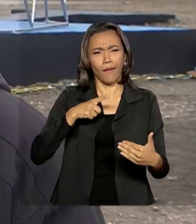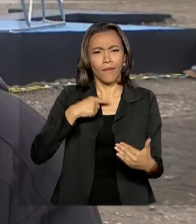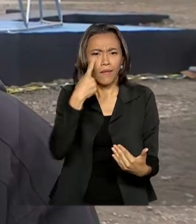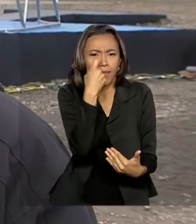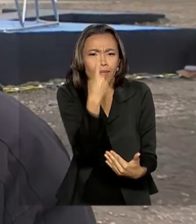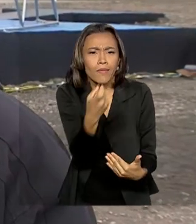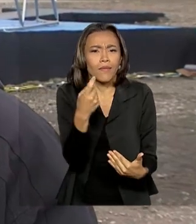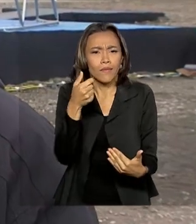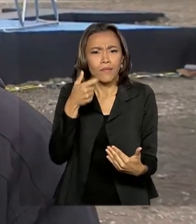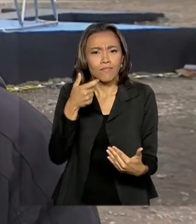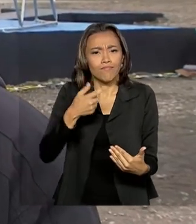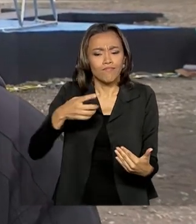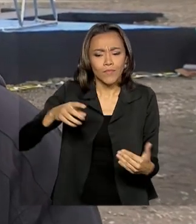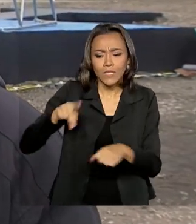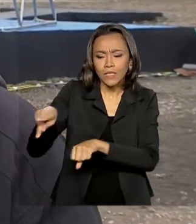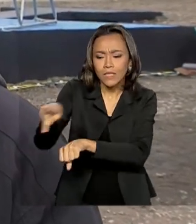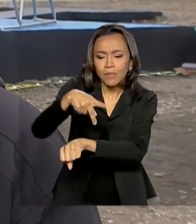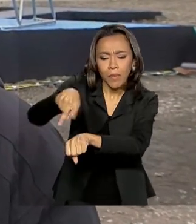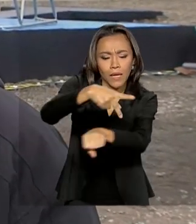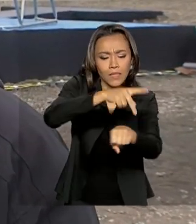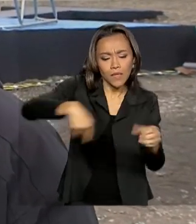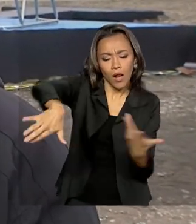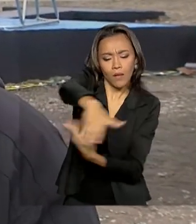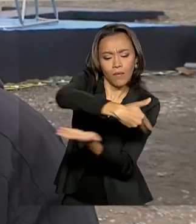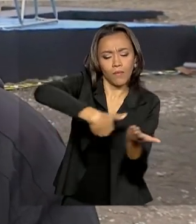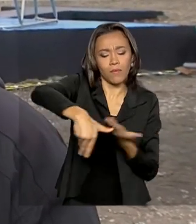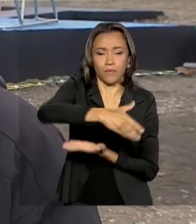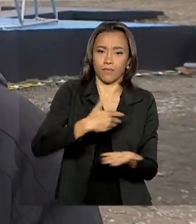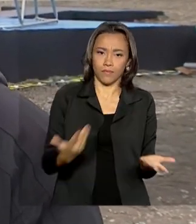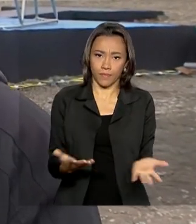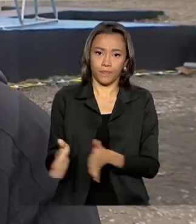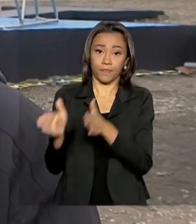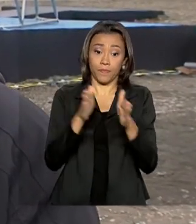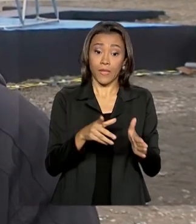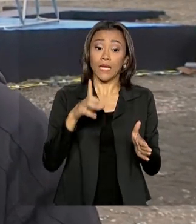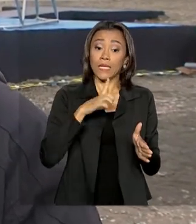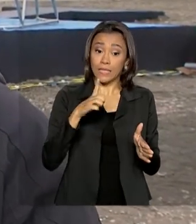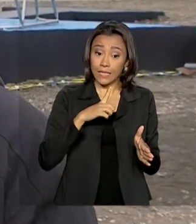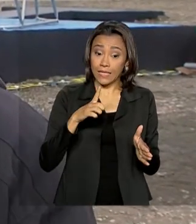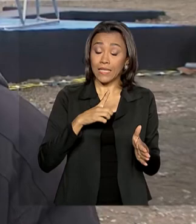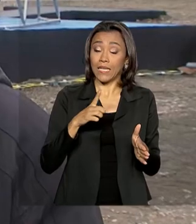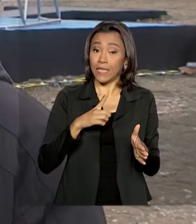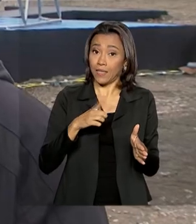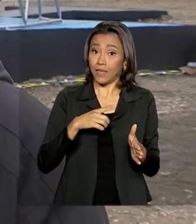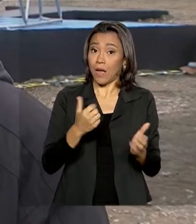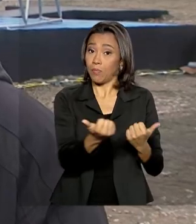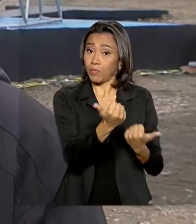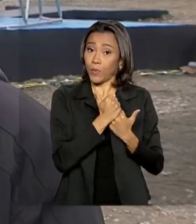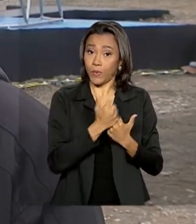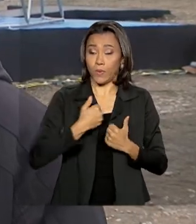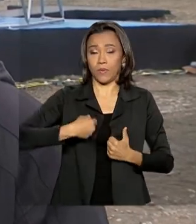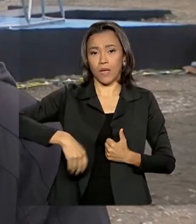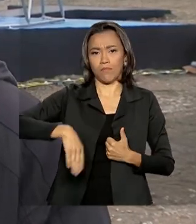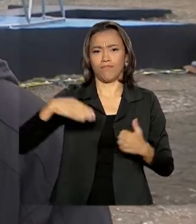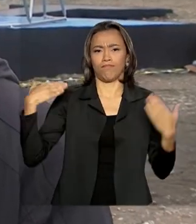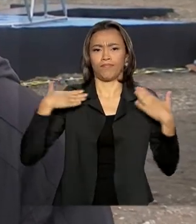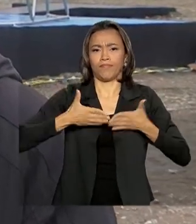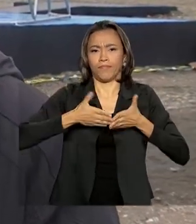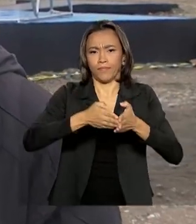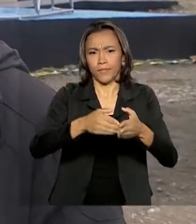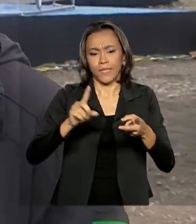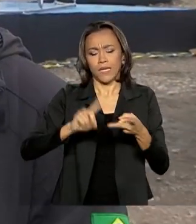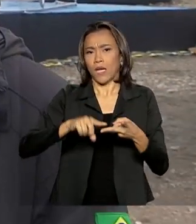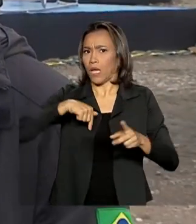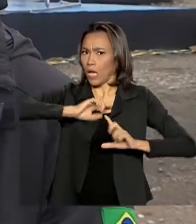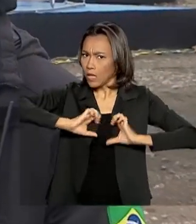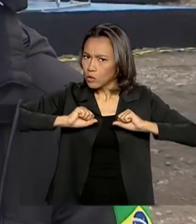grande em toda a logística da região. Sim, não só a Marinha, como a Força Aérea. Nós fazemos um esforço logístico aqui muito grande. A gente, para planejar alguma coisa, gente depende,